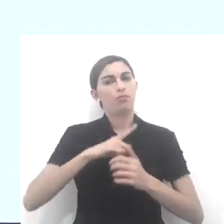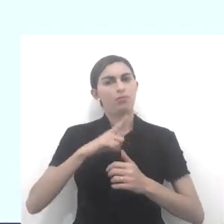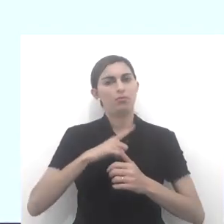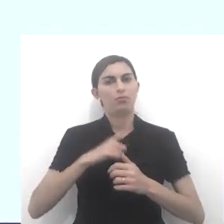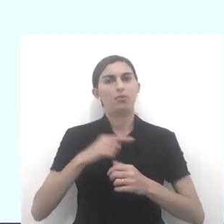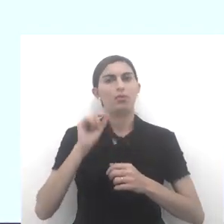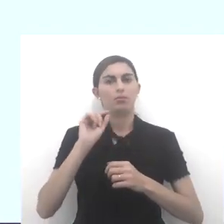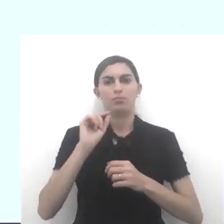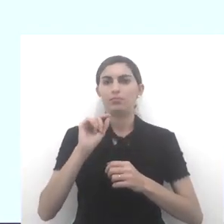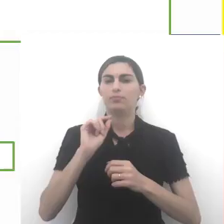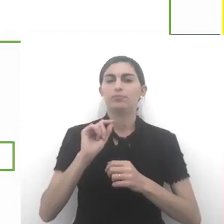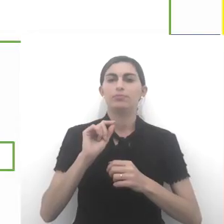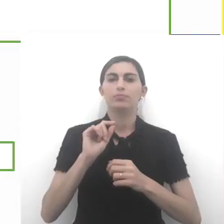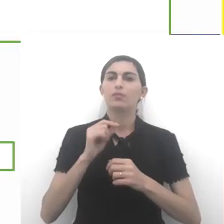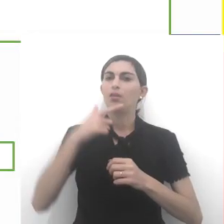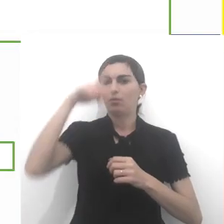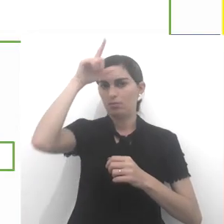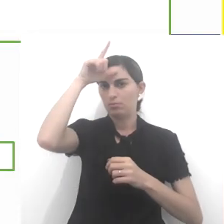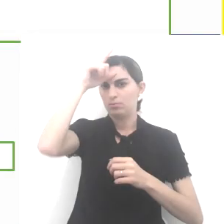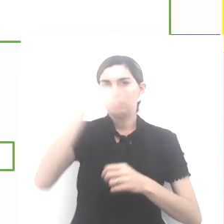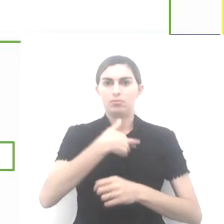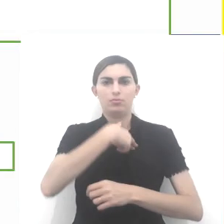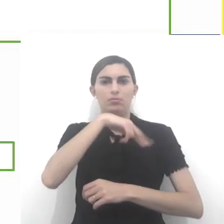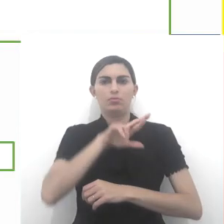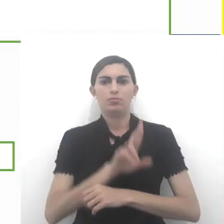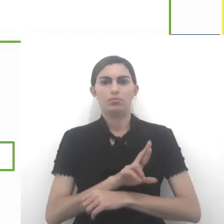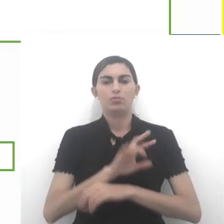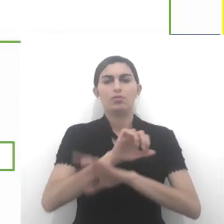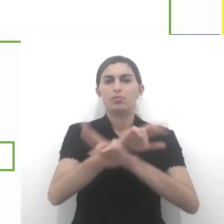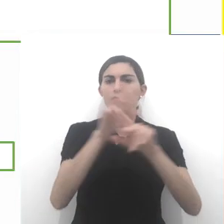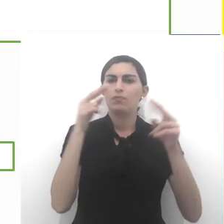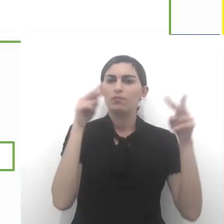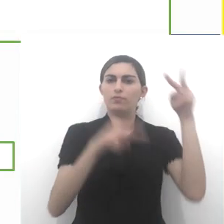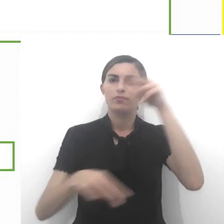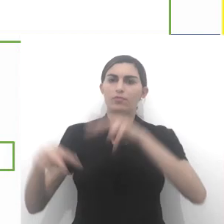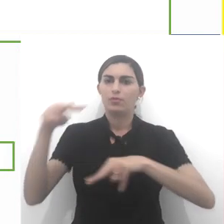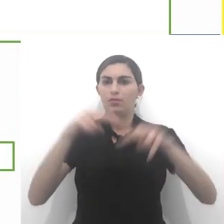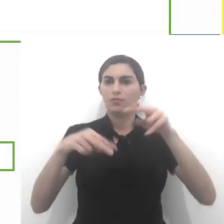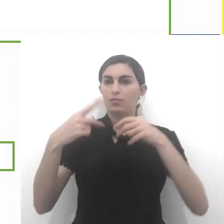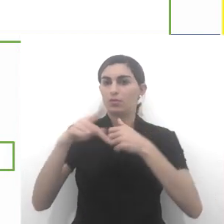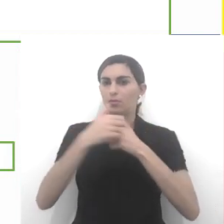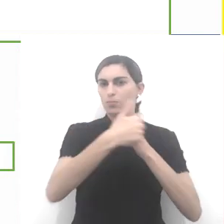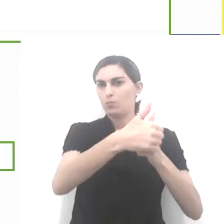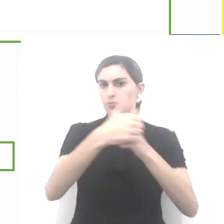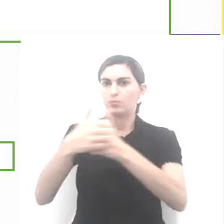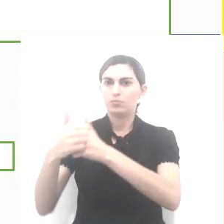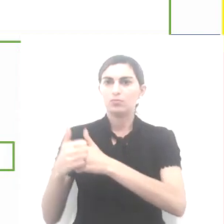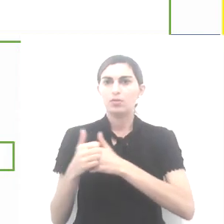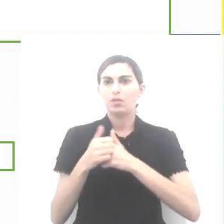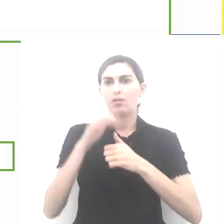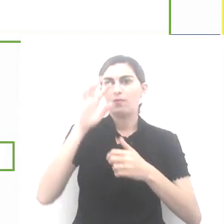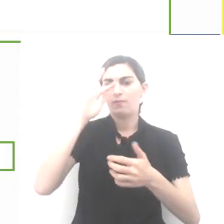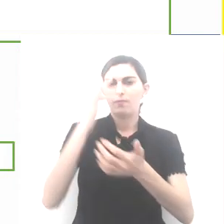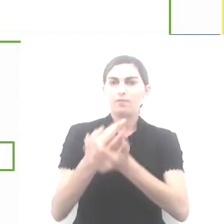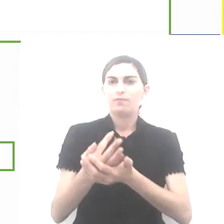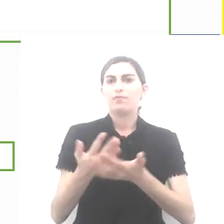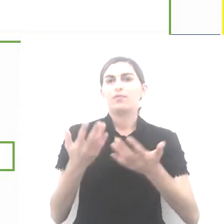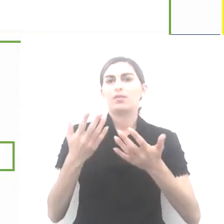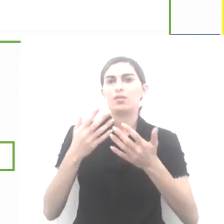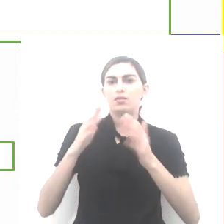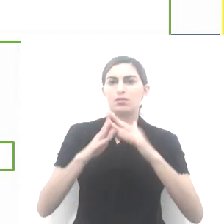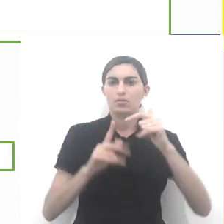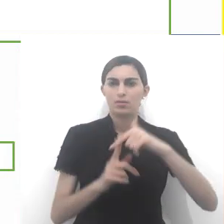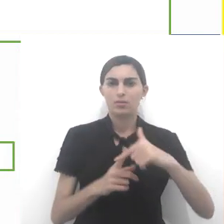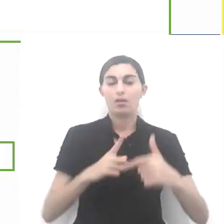Nós temos a seguinte questão. Os líderes religiosos são vistos por seus seguidores, pelos fiéis das